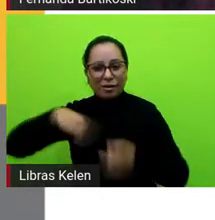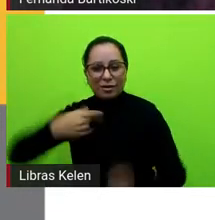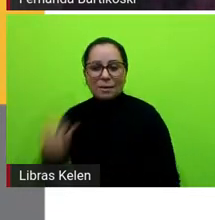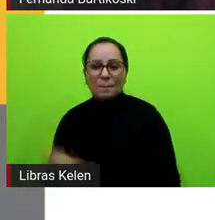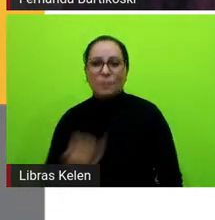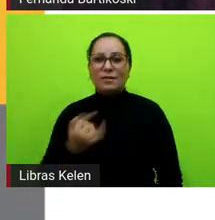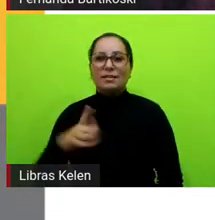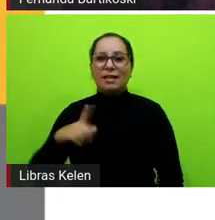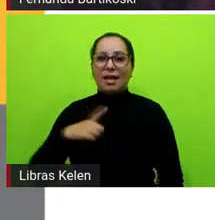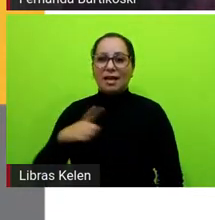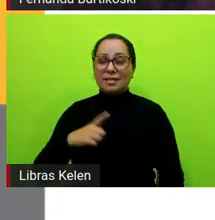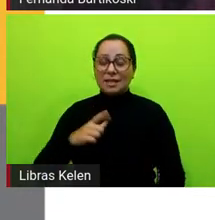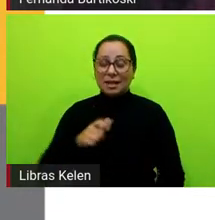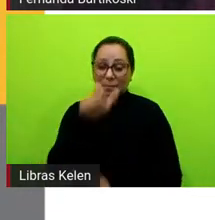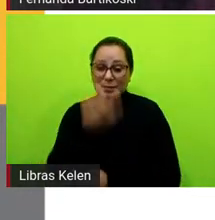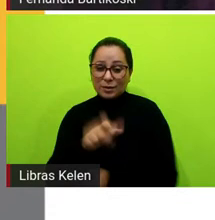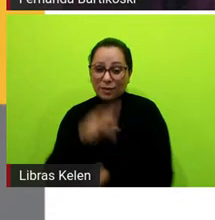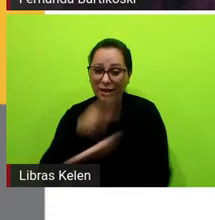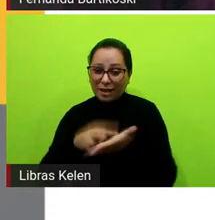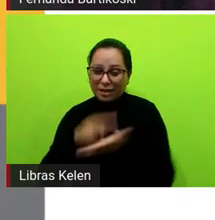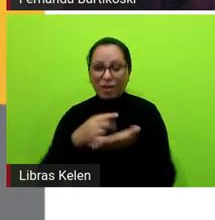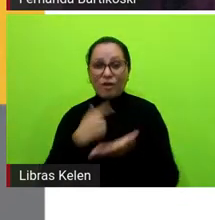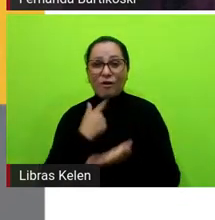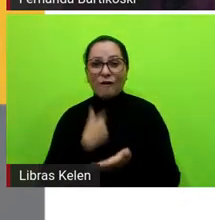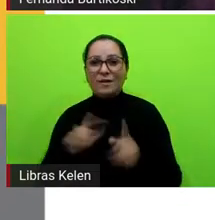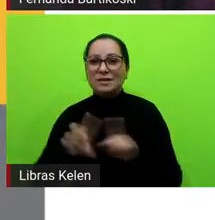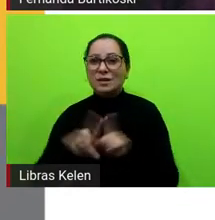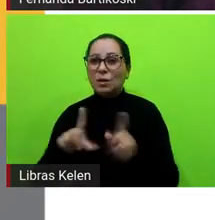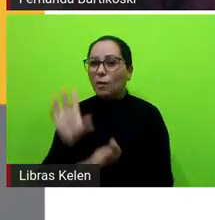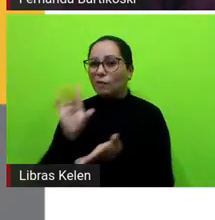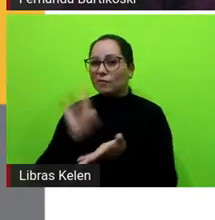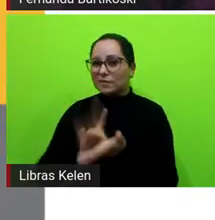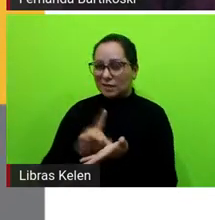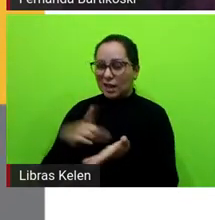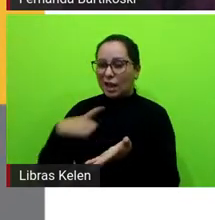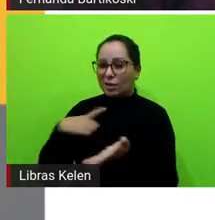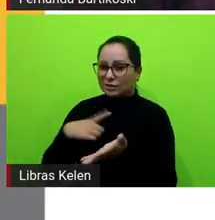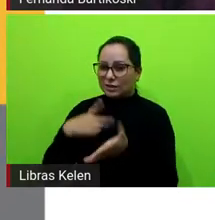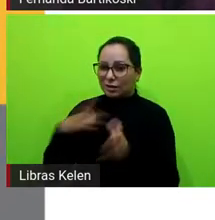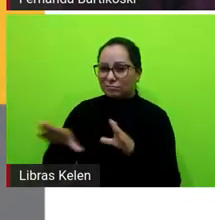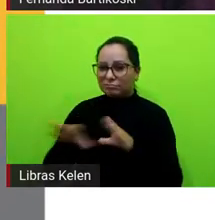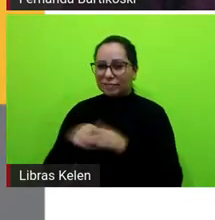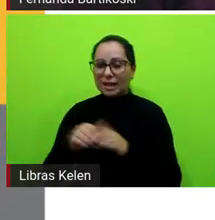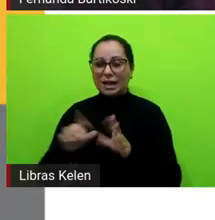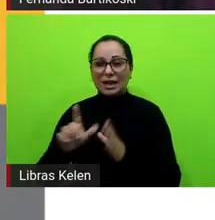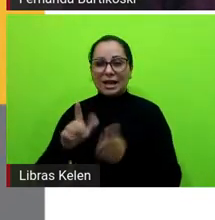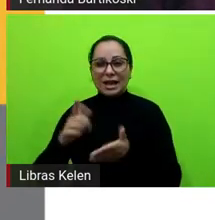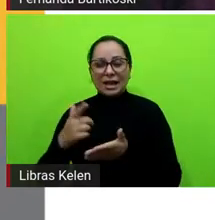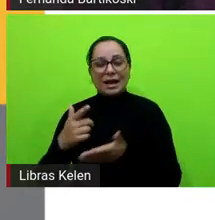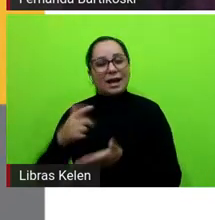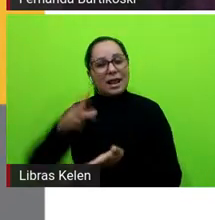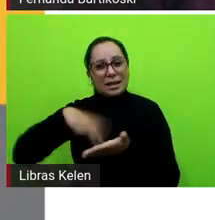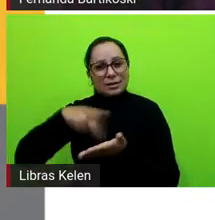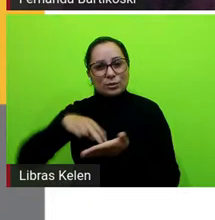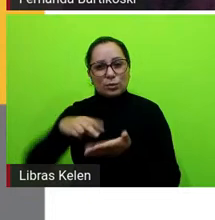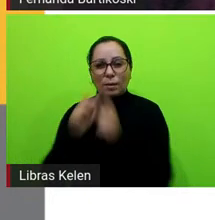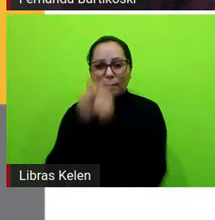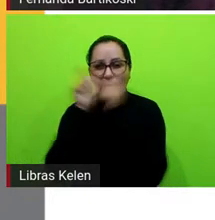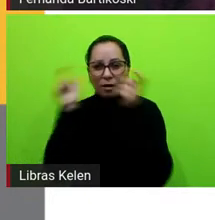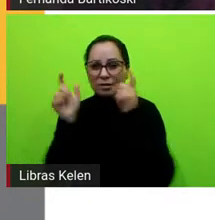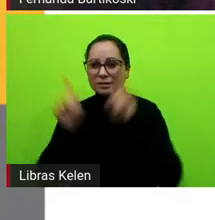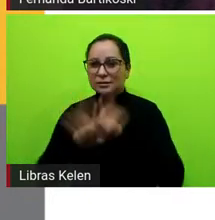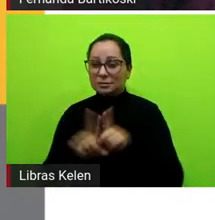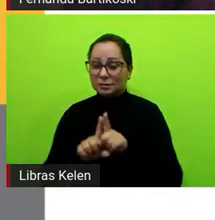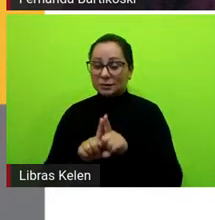novos leitores ou a consolidação de um repertório de leituras mais ampliado, né? Então quando a gente